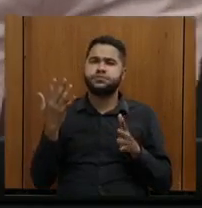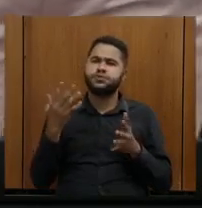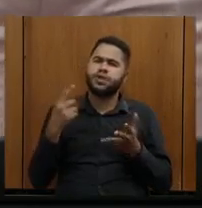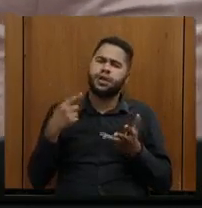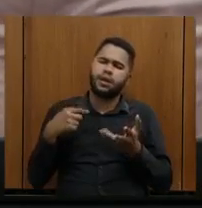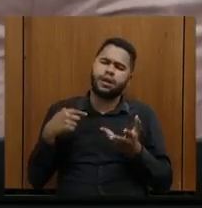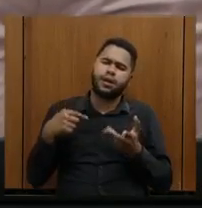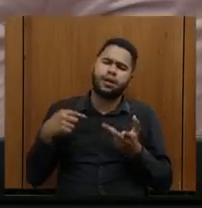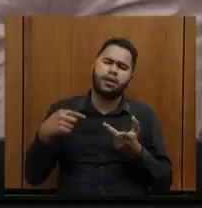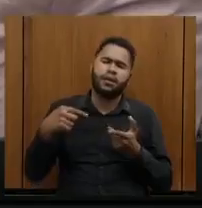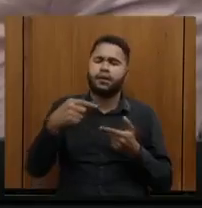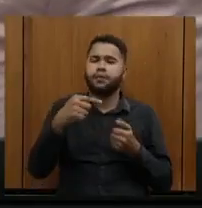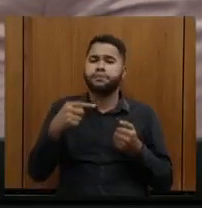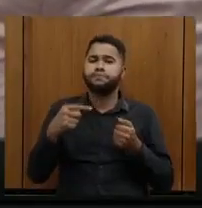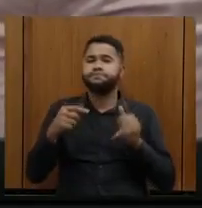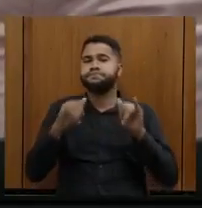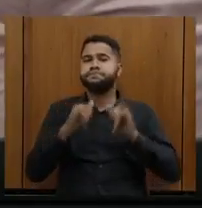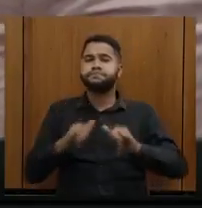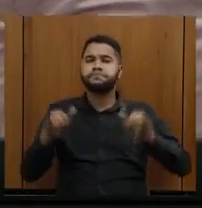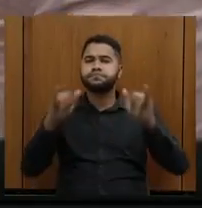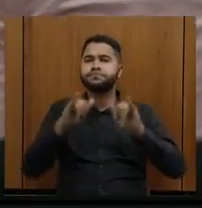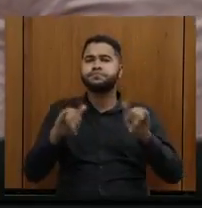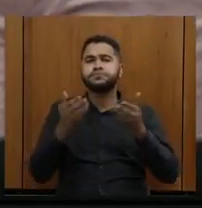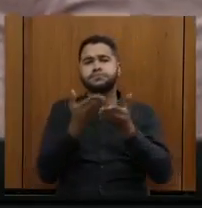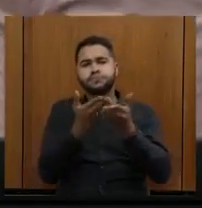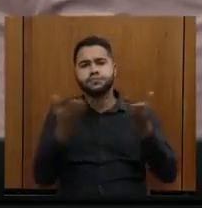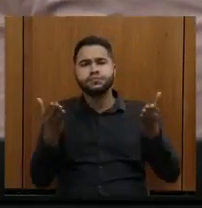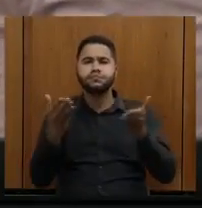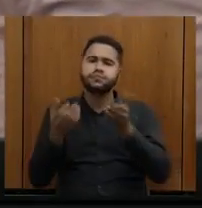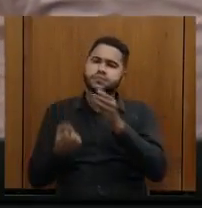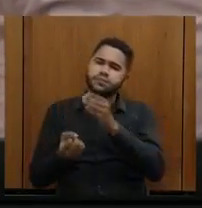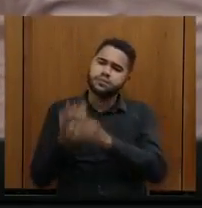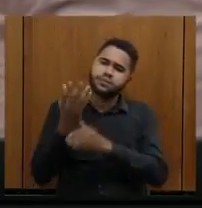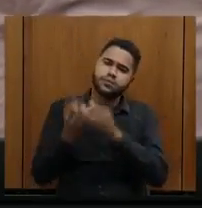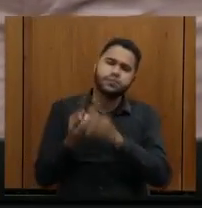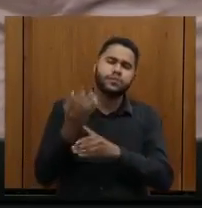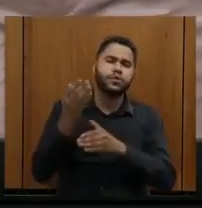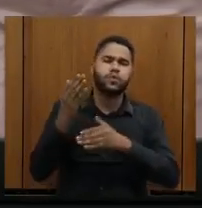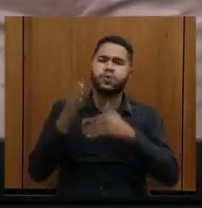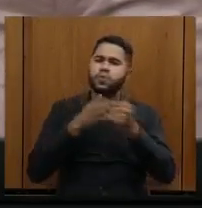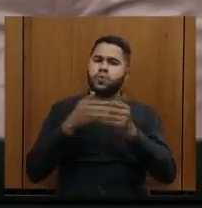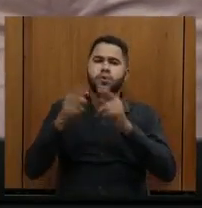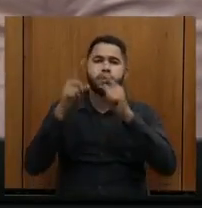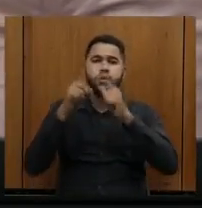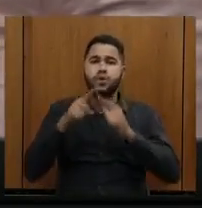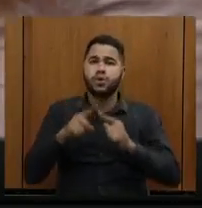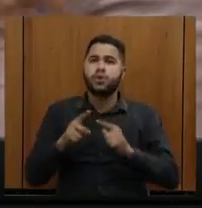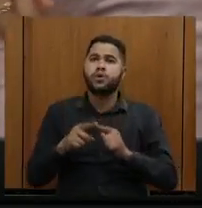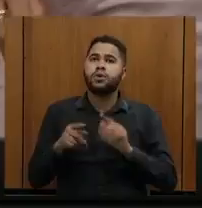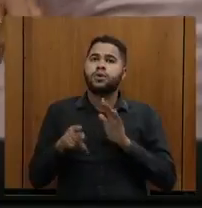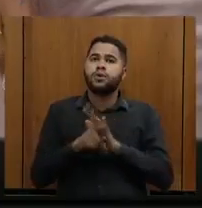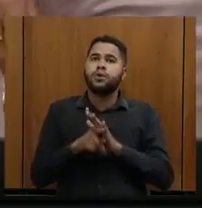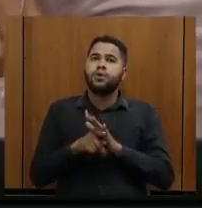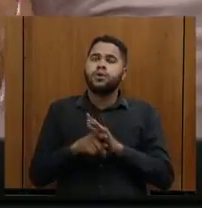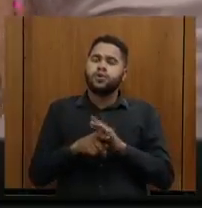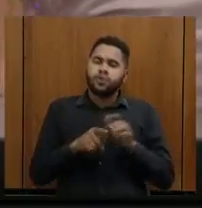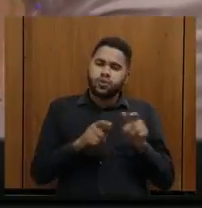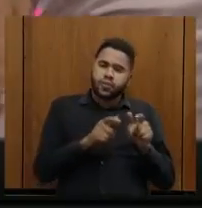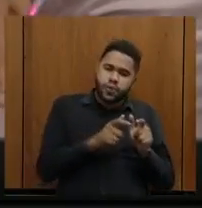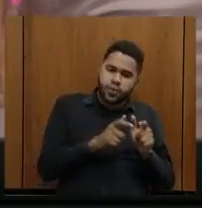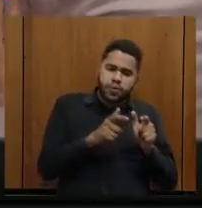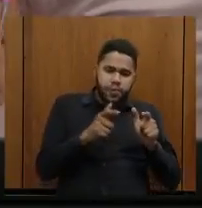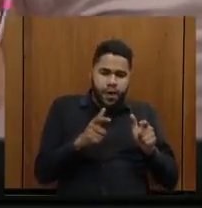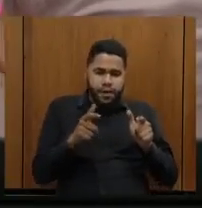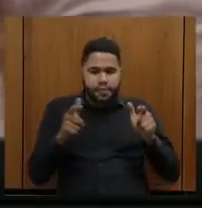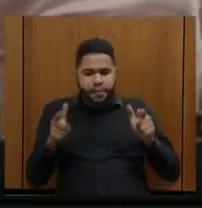congratulações, dando aí a cada um dos produtores, seja qualquer tipo de produtora que venha a ser feito, desde o pequeno ao médio ao grande,